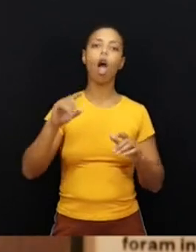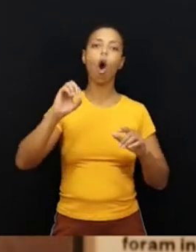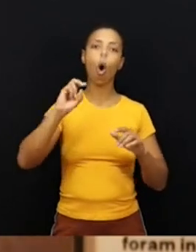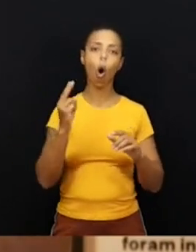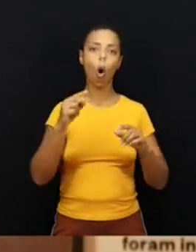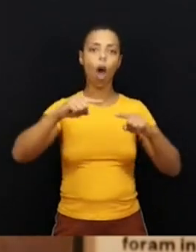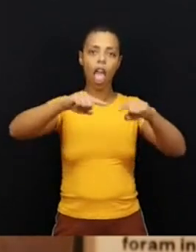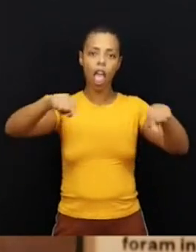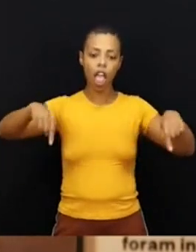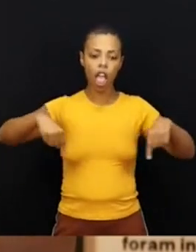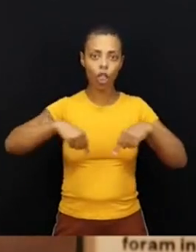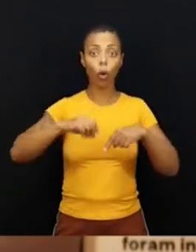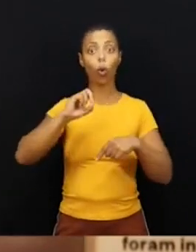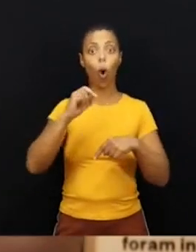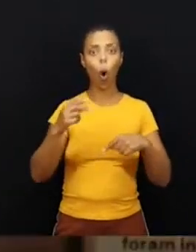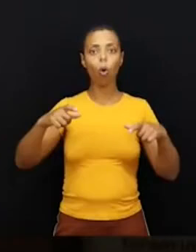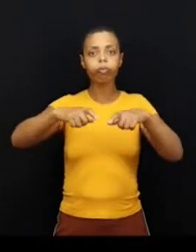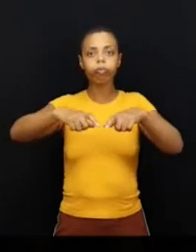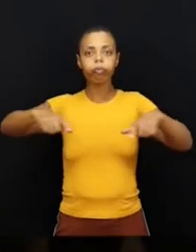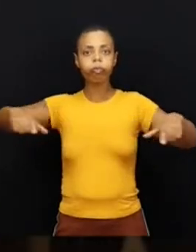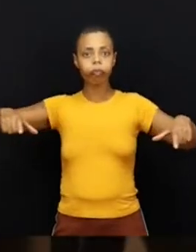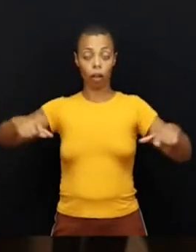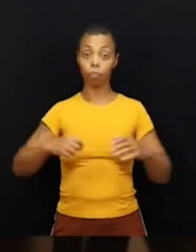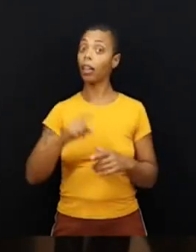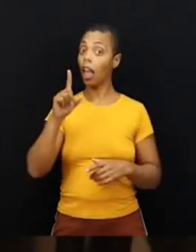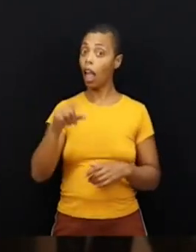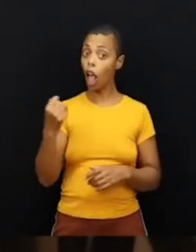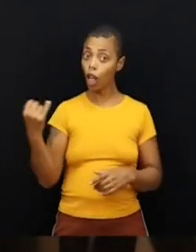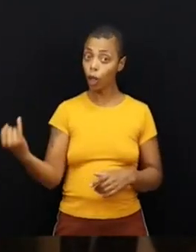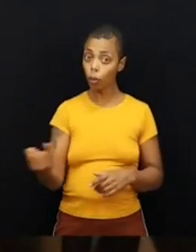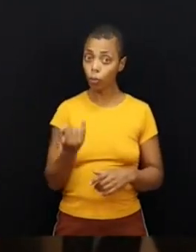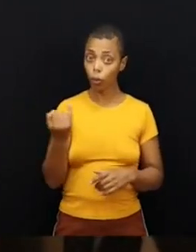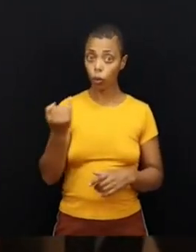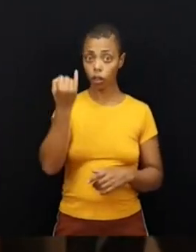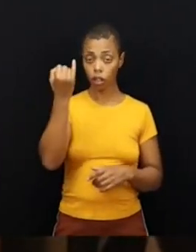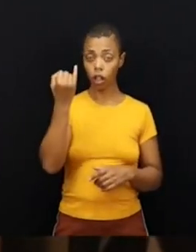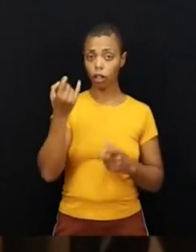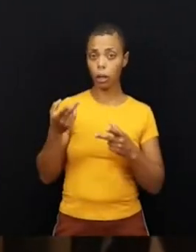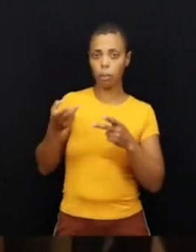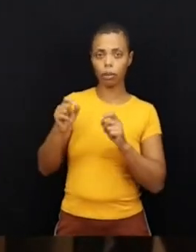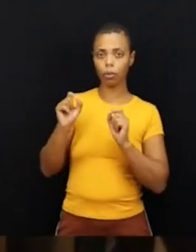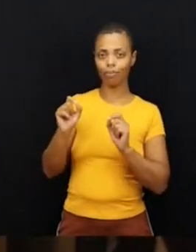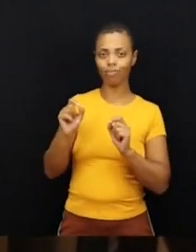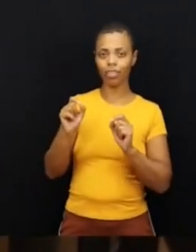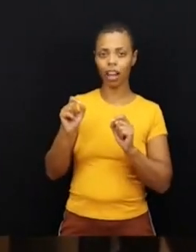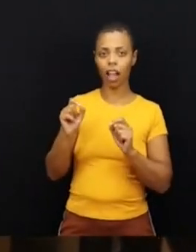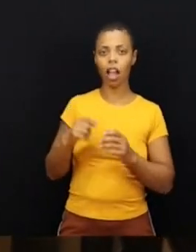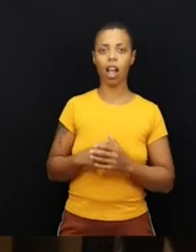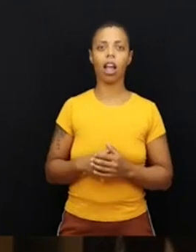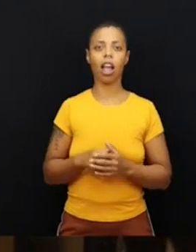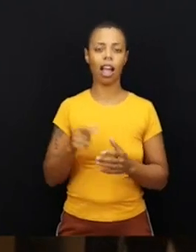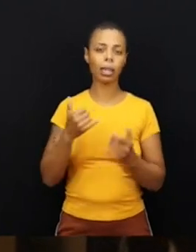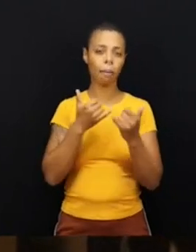retangulares. É importante se observar que essa coroa que parece,